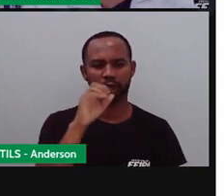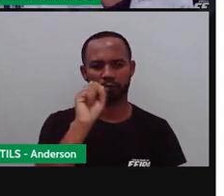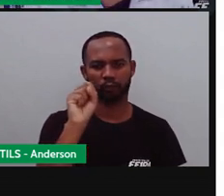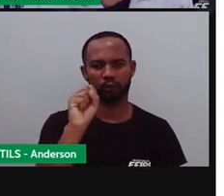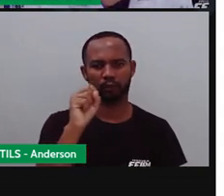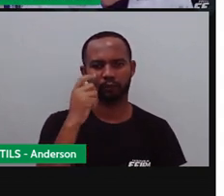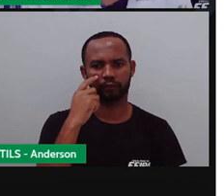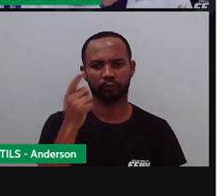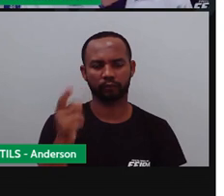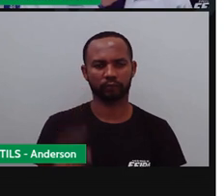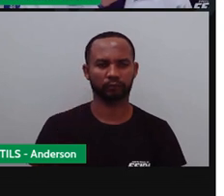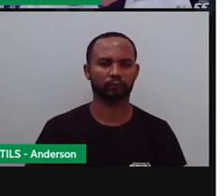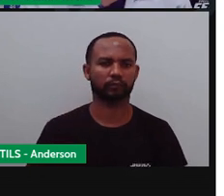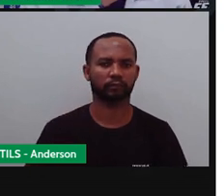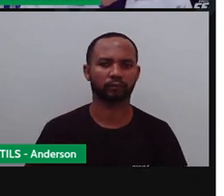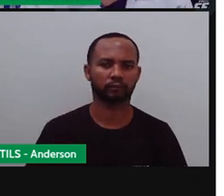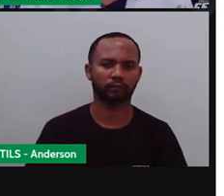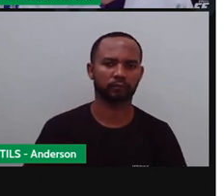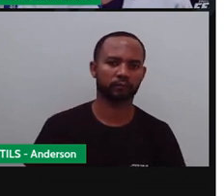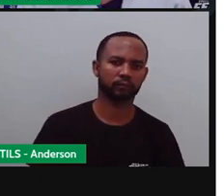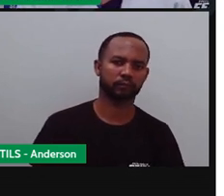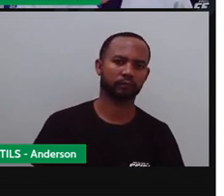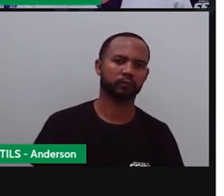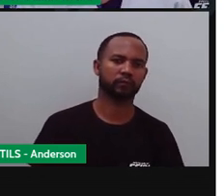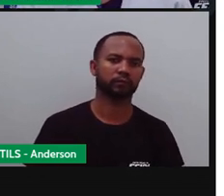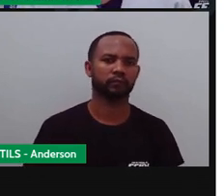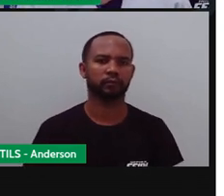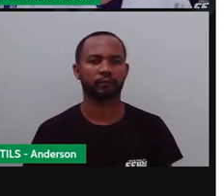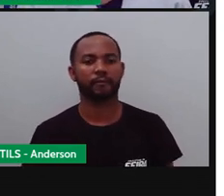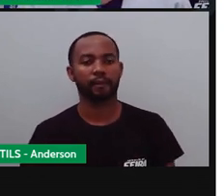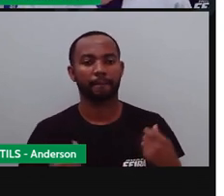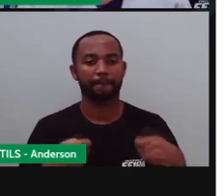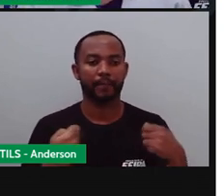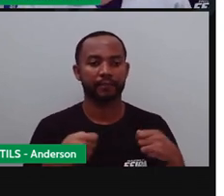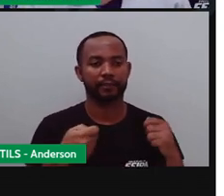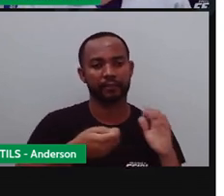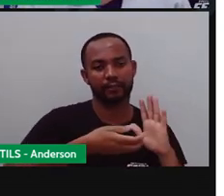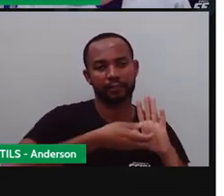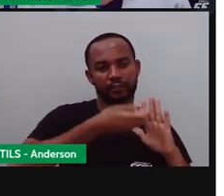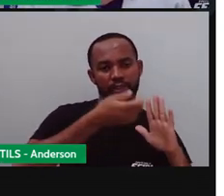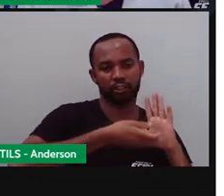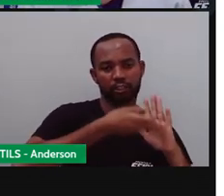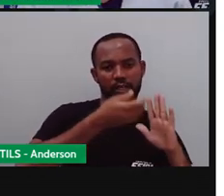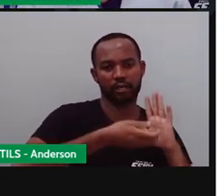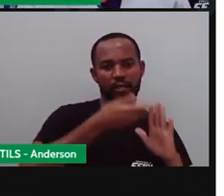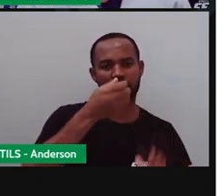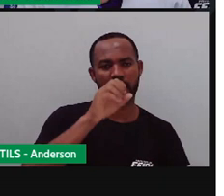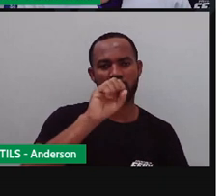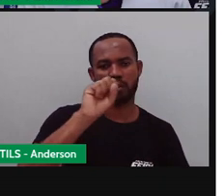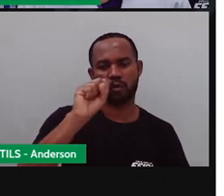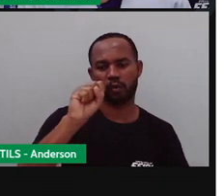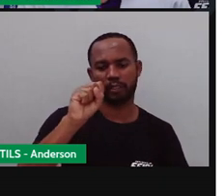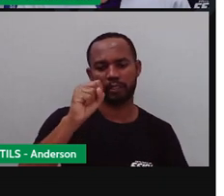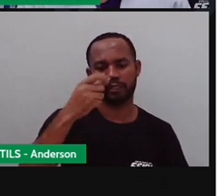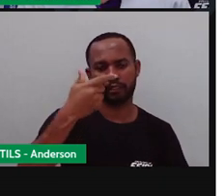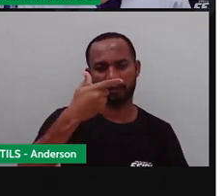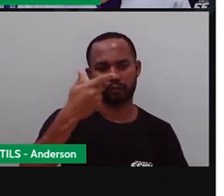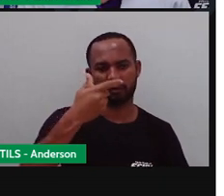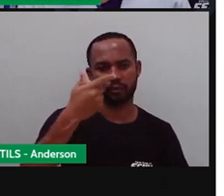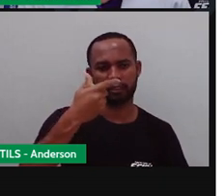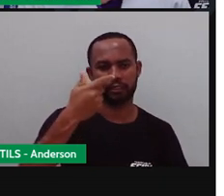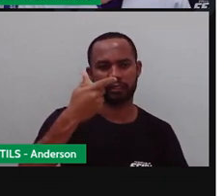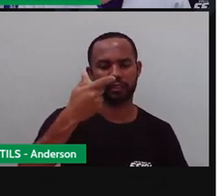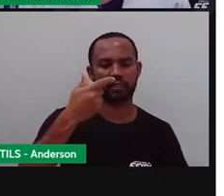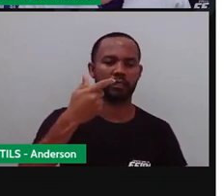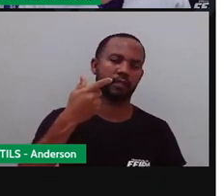ver como resolver essa continha aqui. Bom, eu preciso tirar o quê? 82 de 100. Vamos